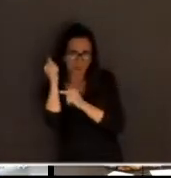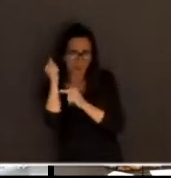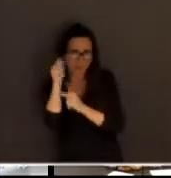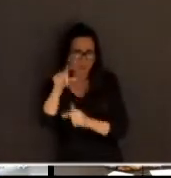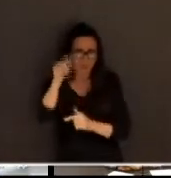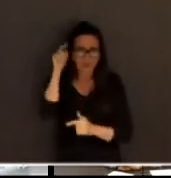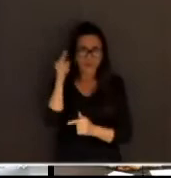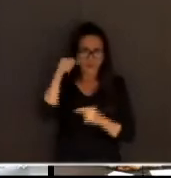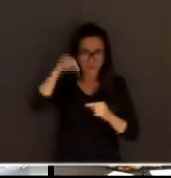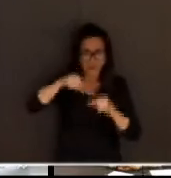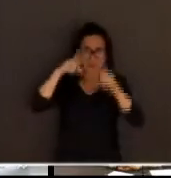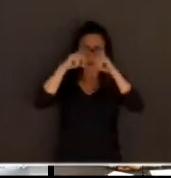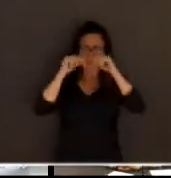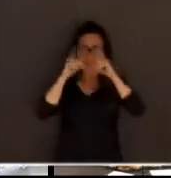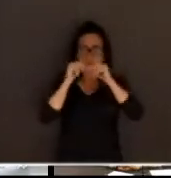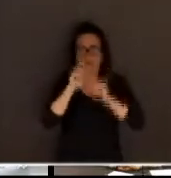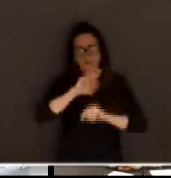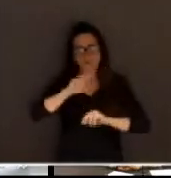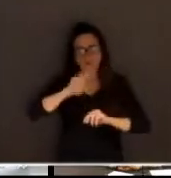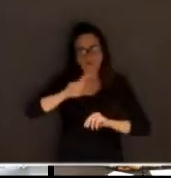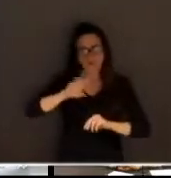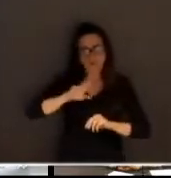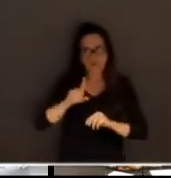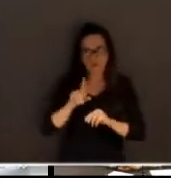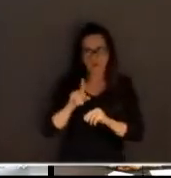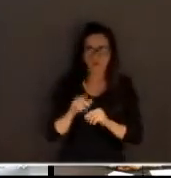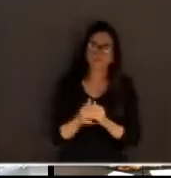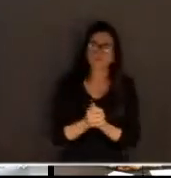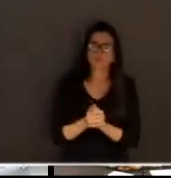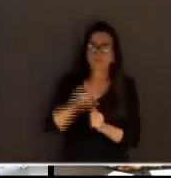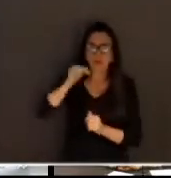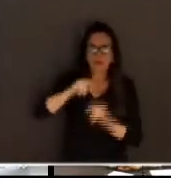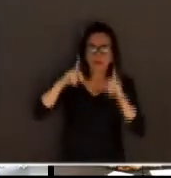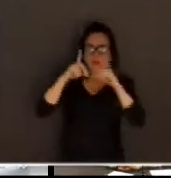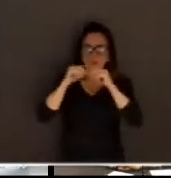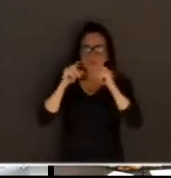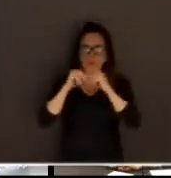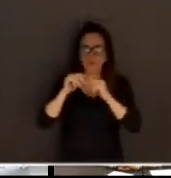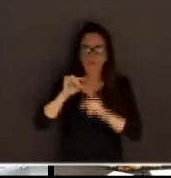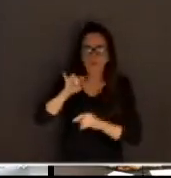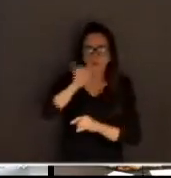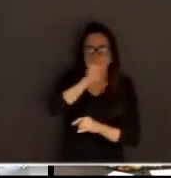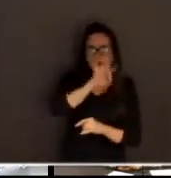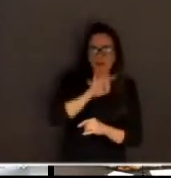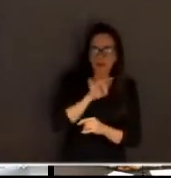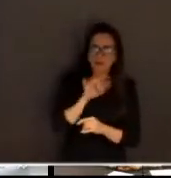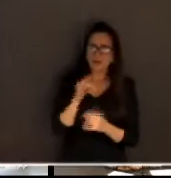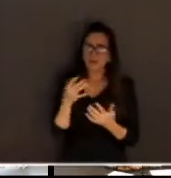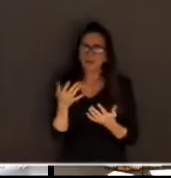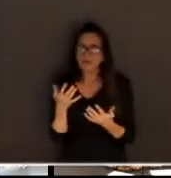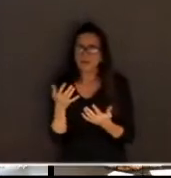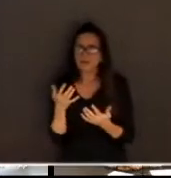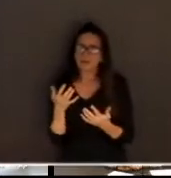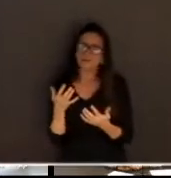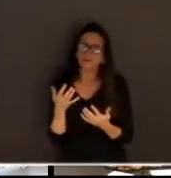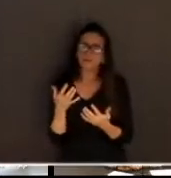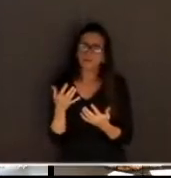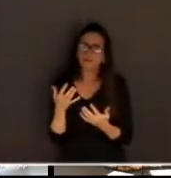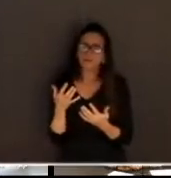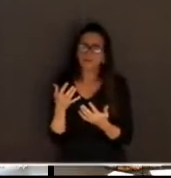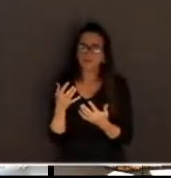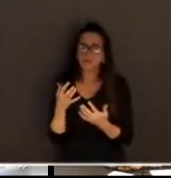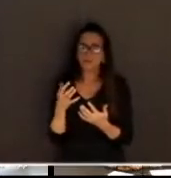Federal, estão adotando um tipo de procedimento. Aqui no Instituto Federal, por exemplo, cada, a gente não chama de comarca aqui, chama de circunscrição, pelas